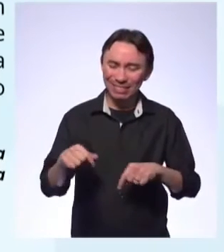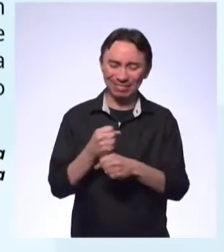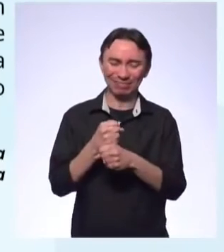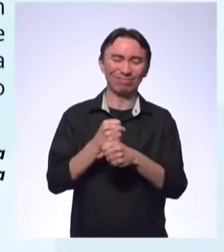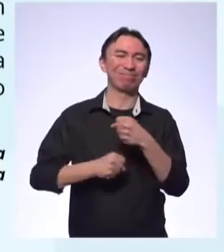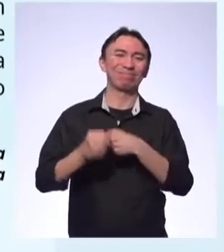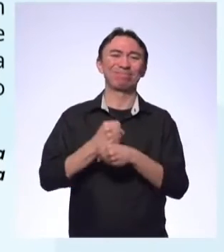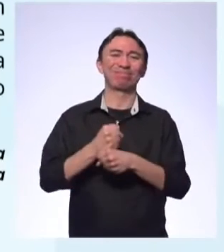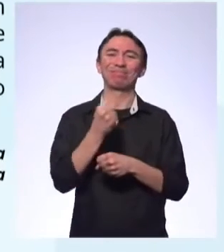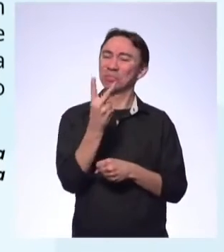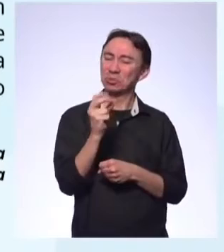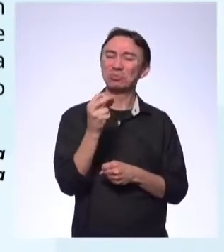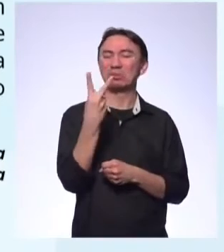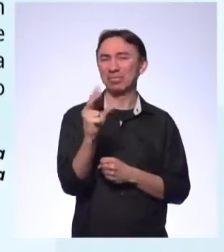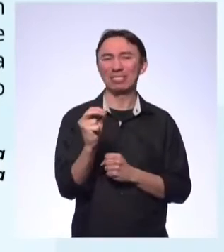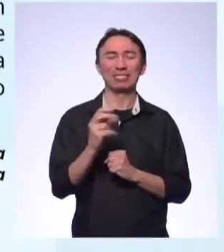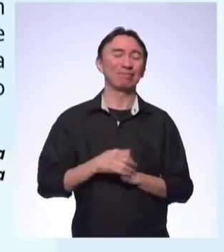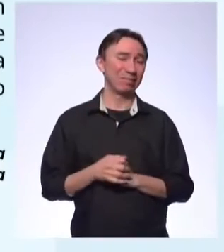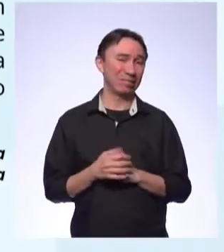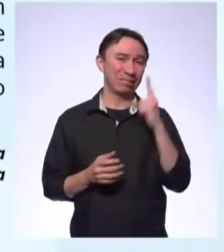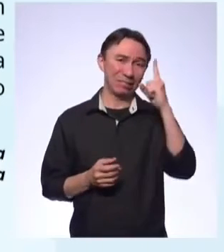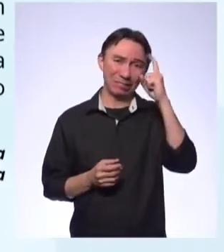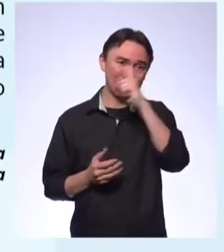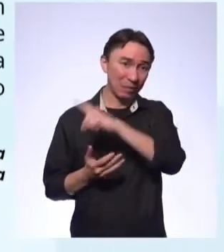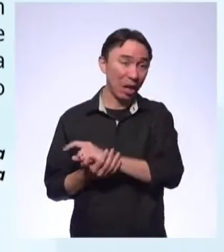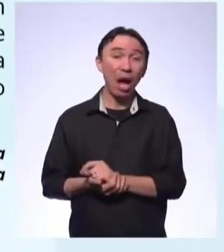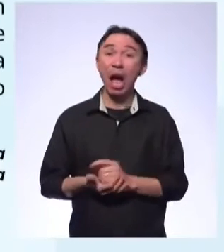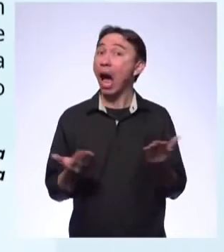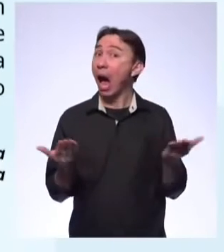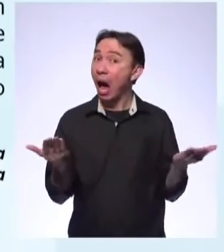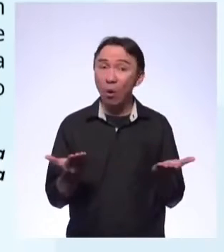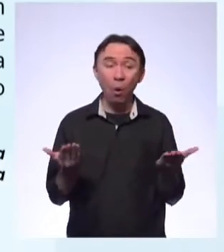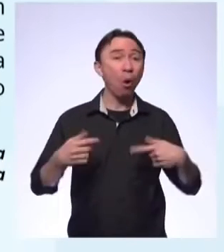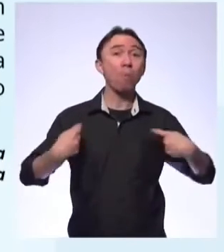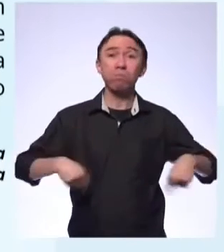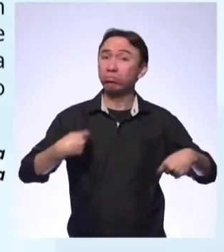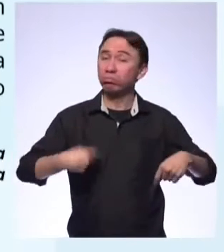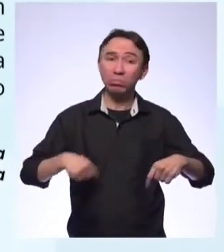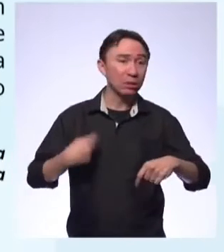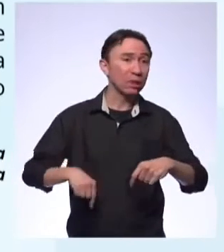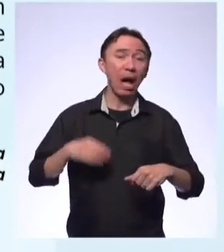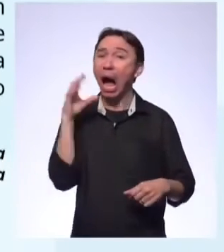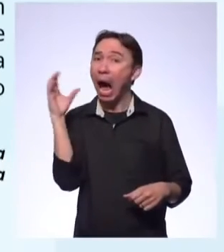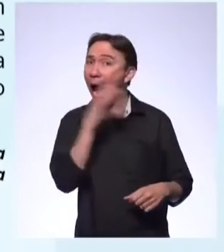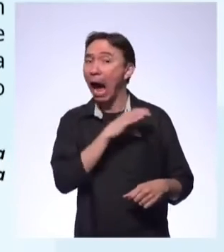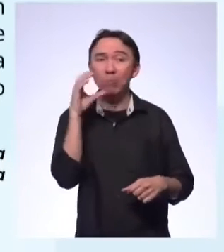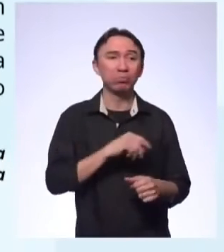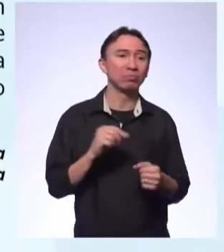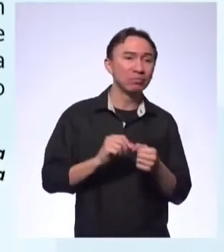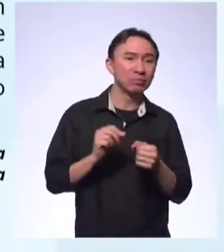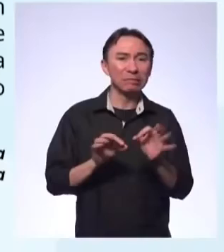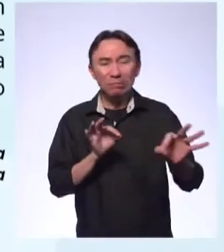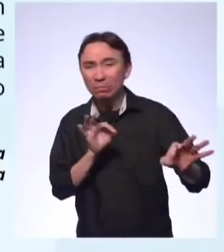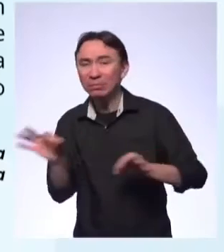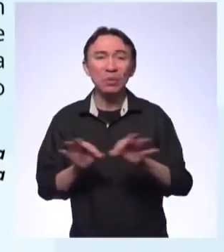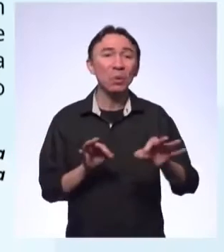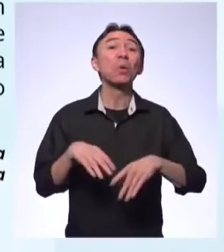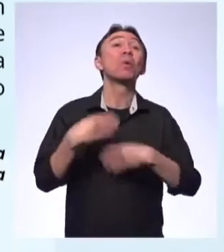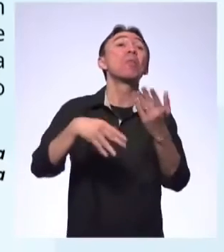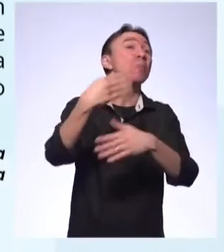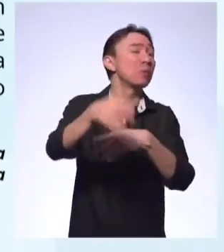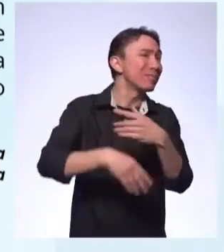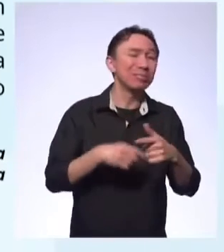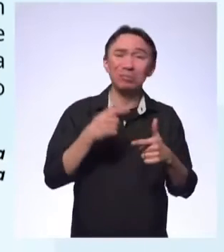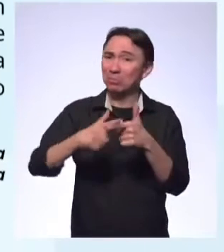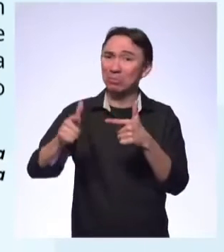2020. Isso precisa ser feito agora ou a conta se tornará impagável para este país, que já